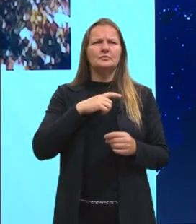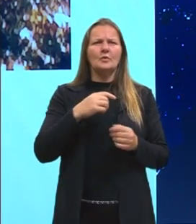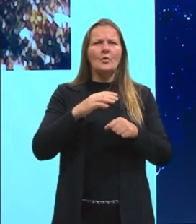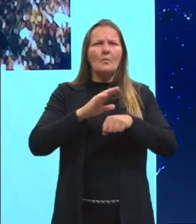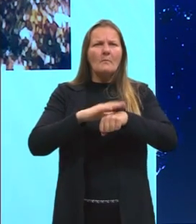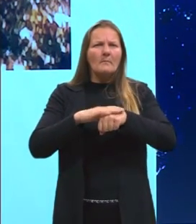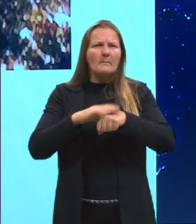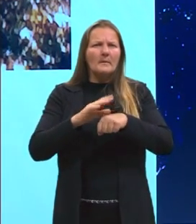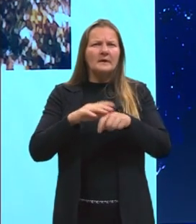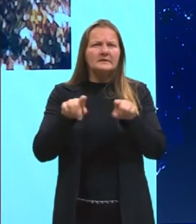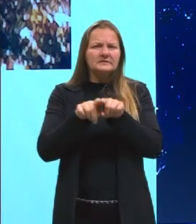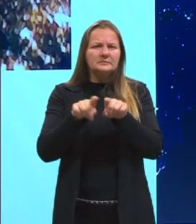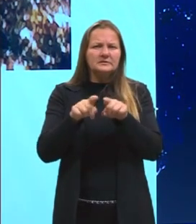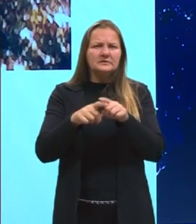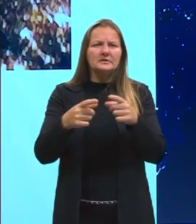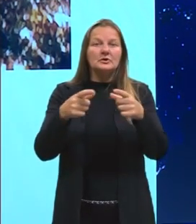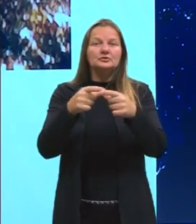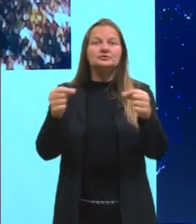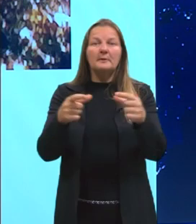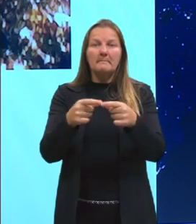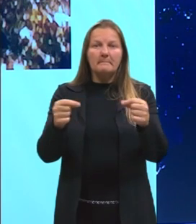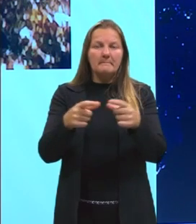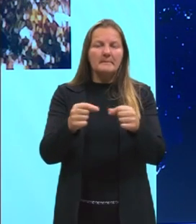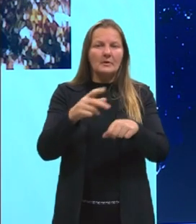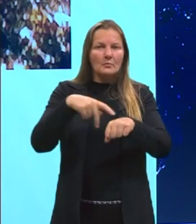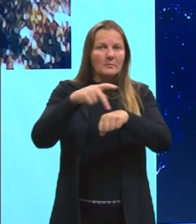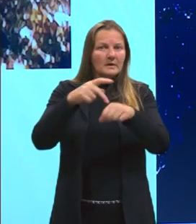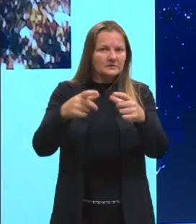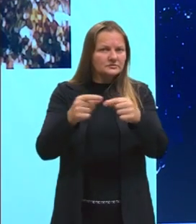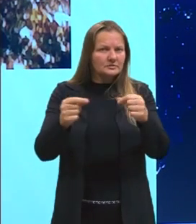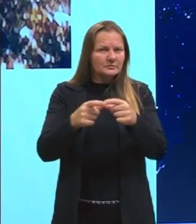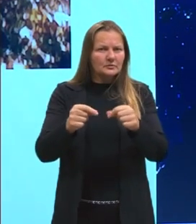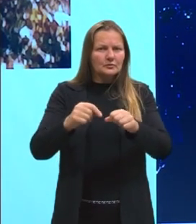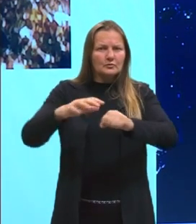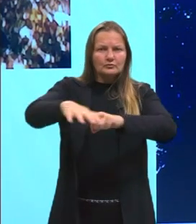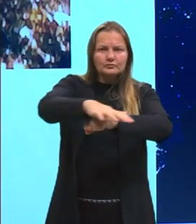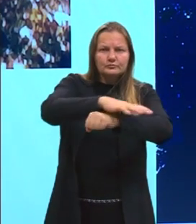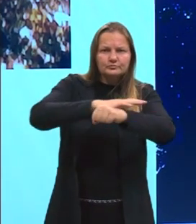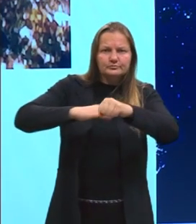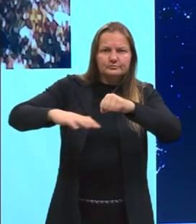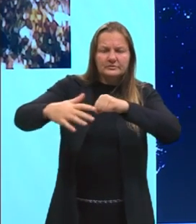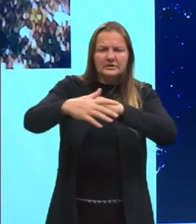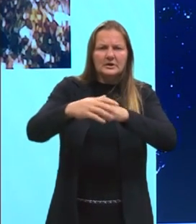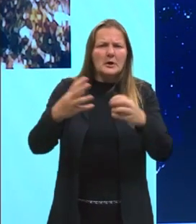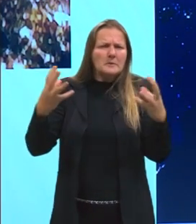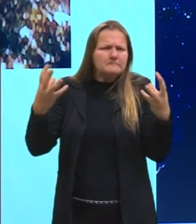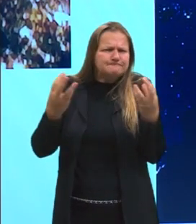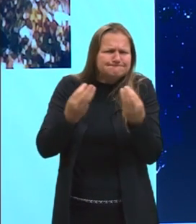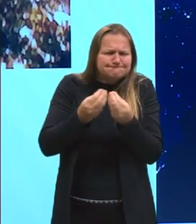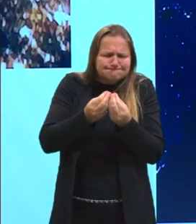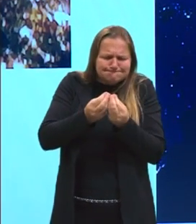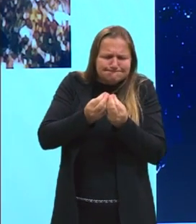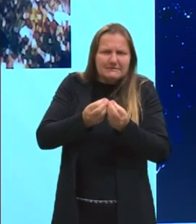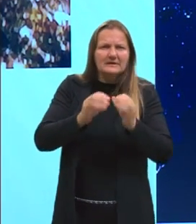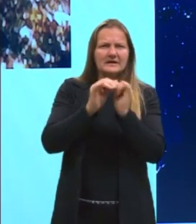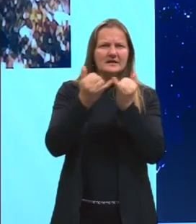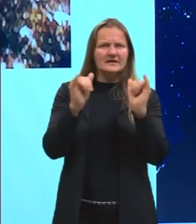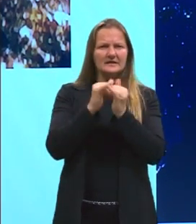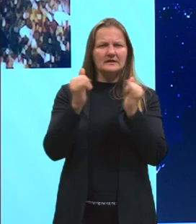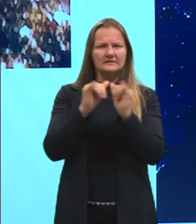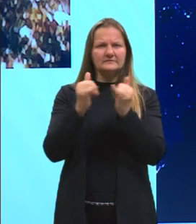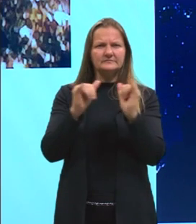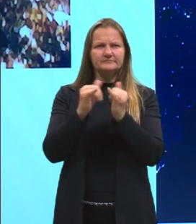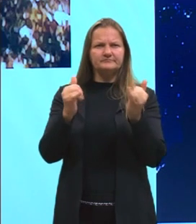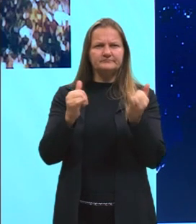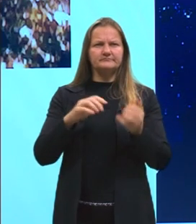chama atenção, justamente Japão, né, que é uma ilha super povoada, olha a quantidade de energia que ela vai